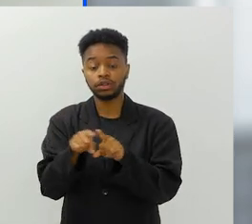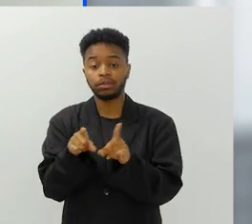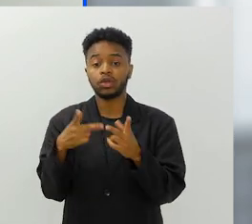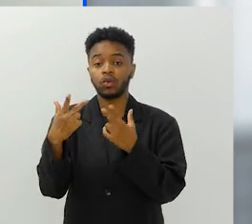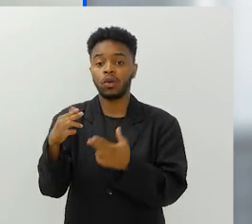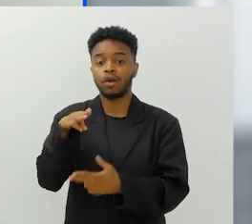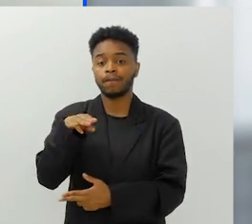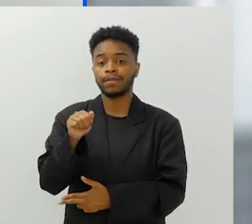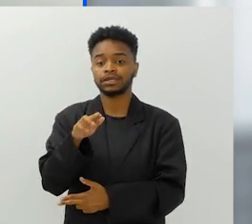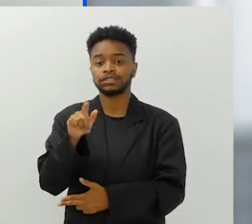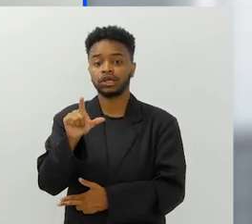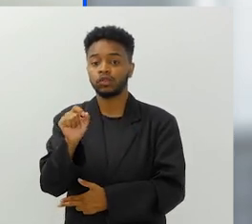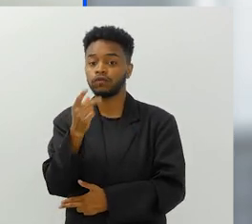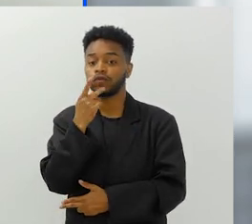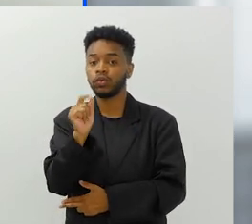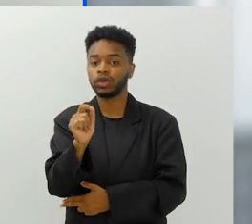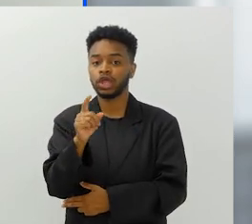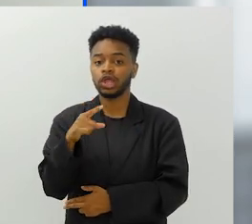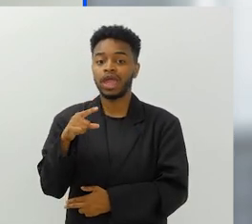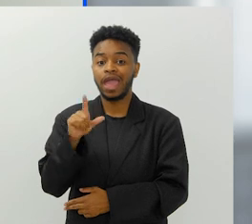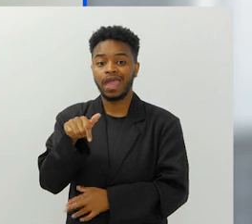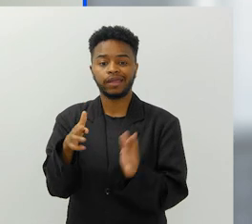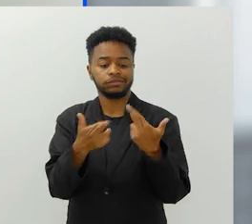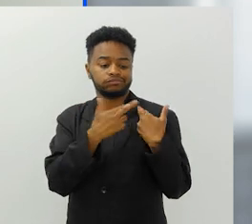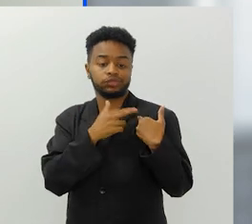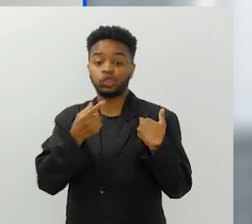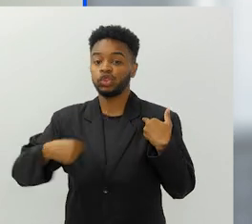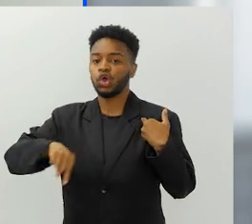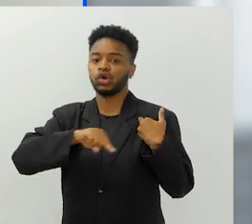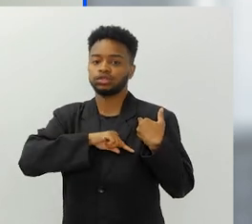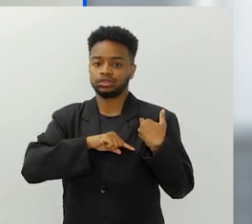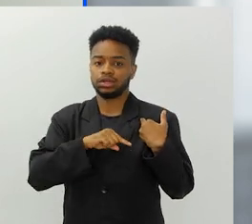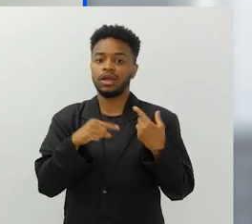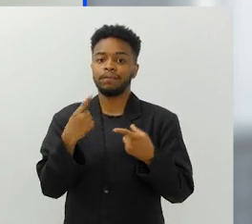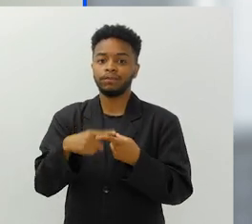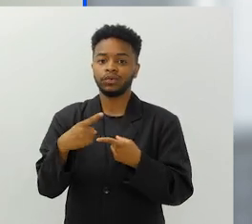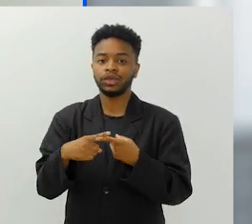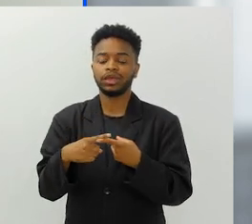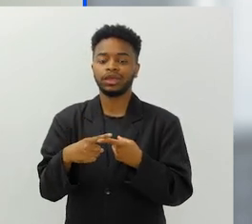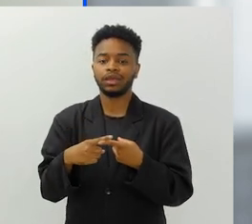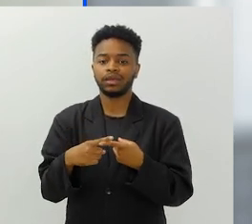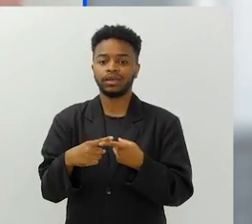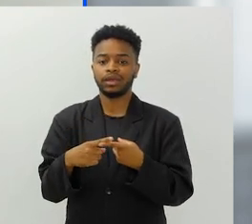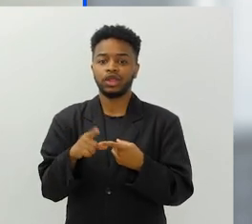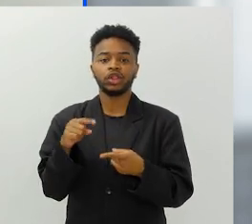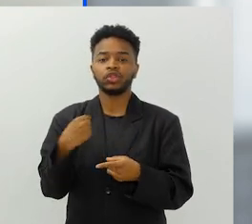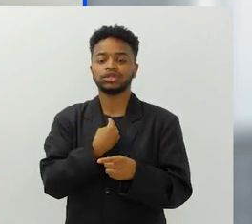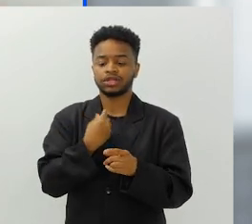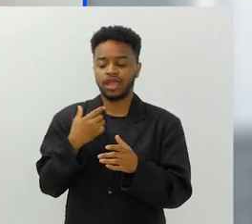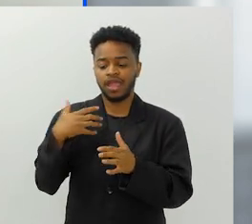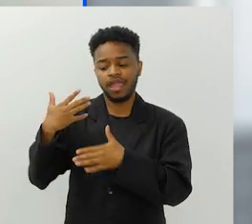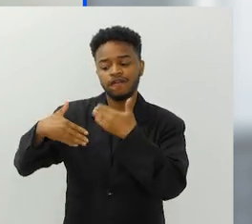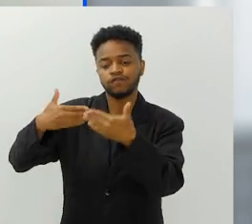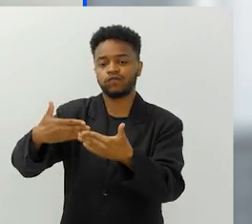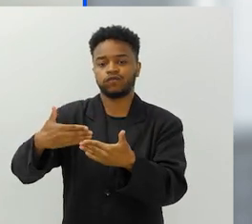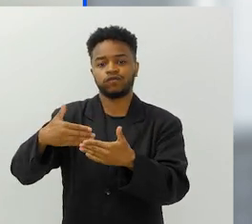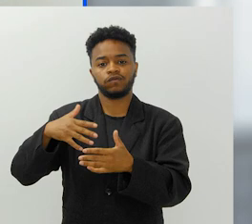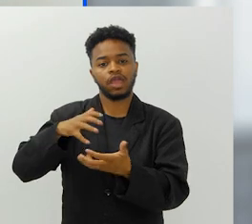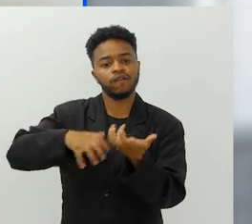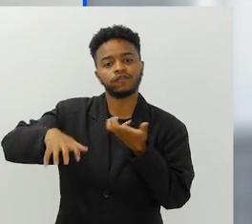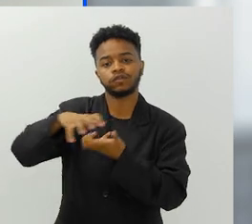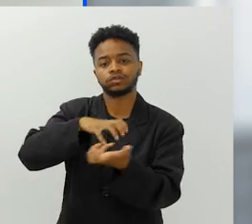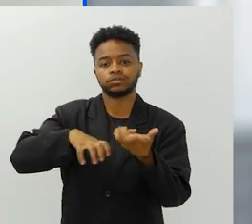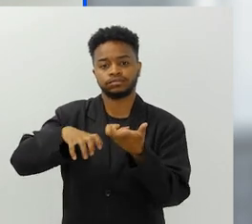universal e como o doutor Marcelo fala, é um problema de todos nós, né? Eu falo que essas escolhas diárias nossas são as nossas micro-revoluções,